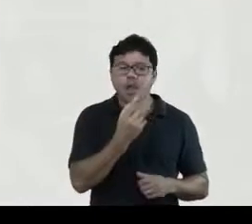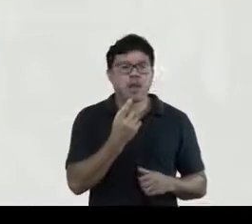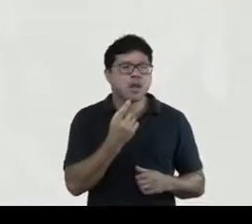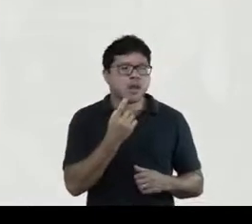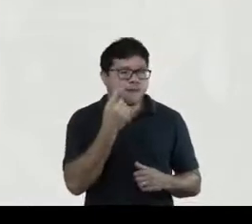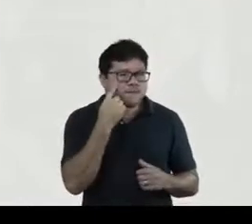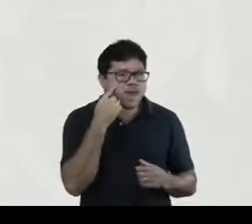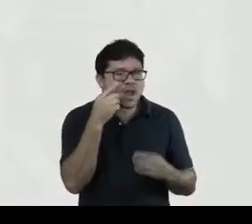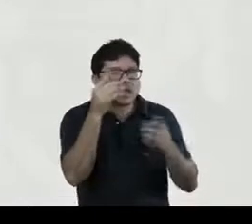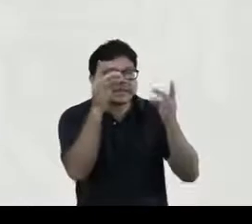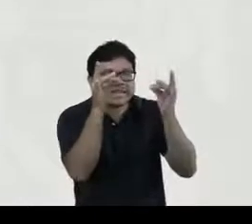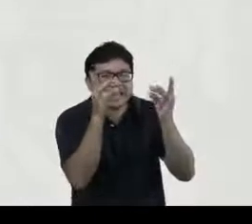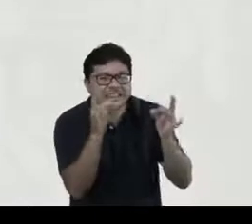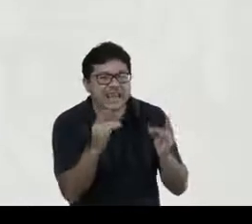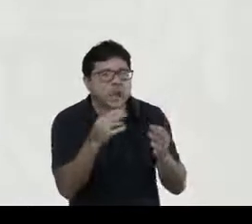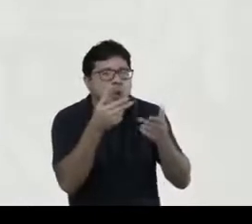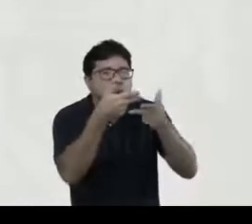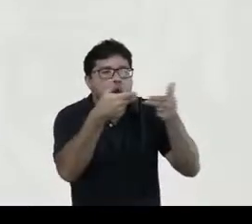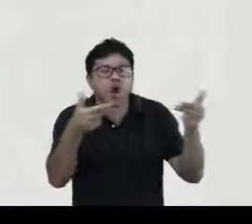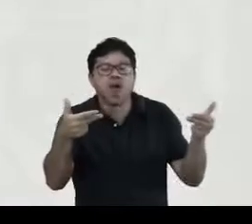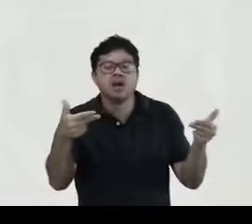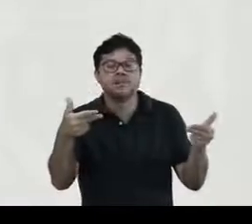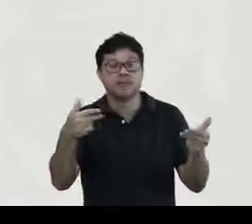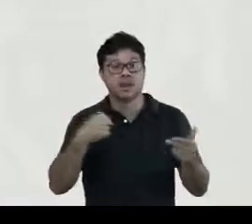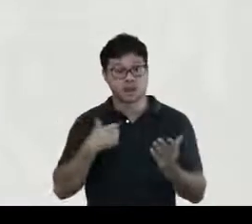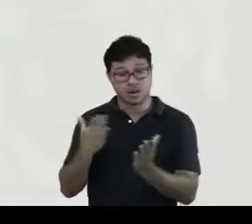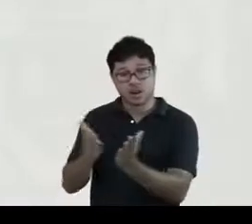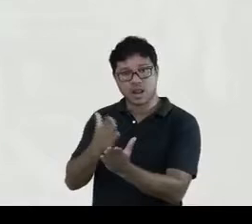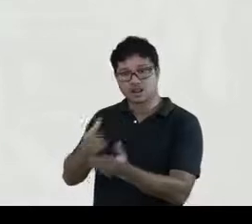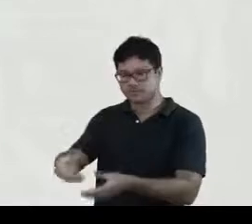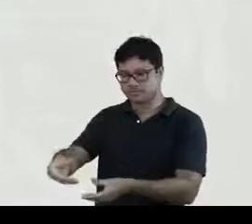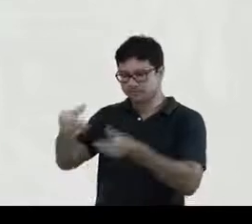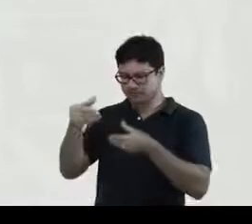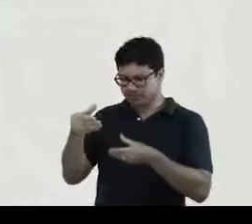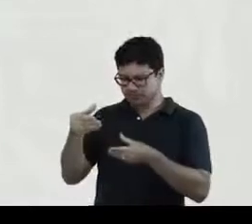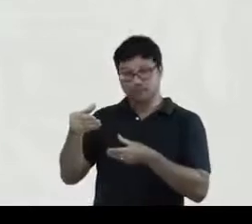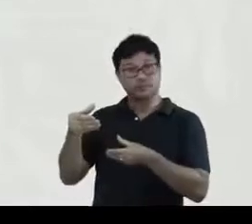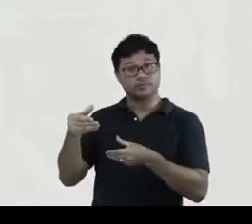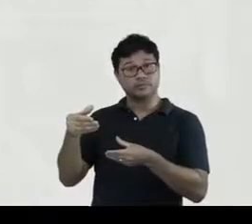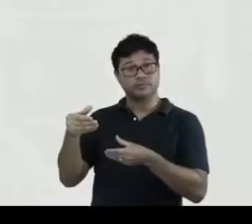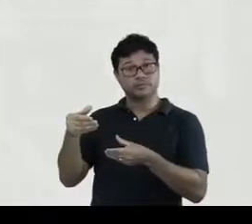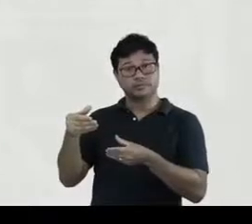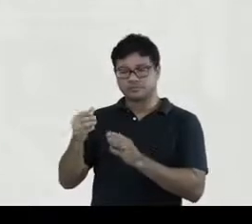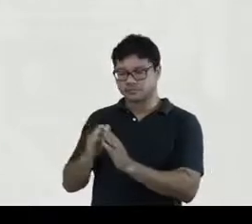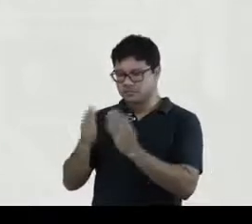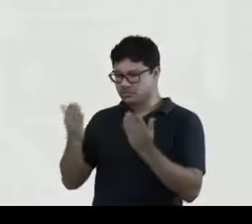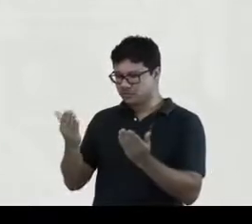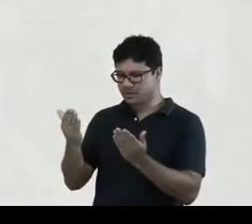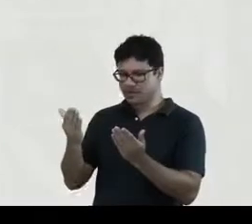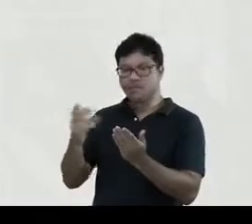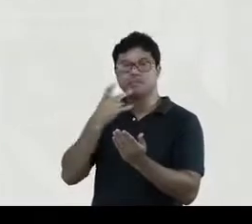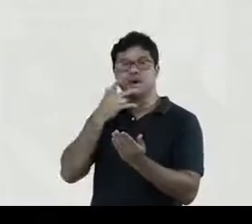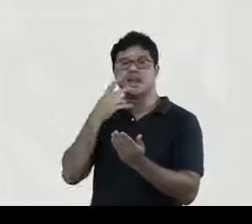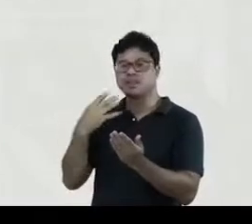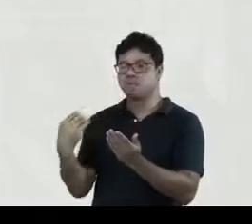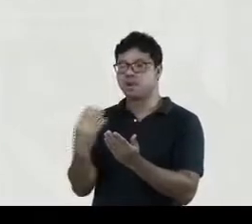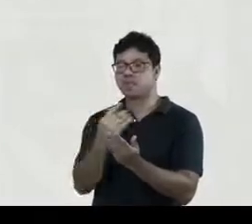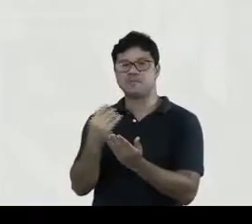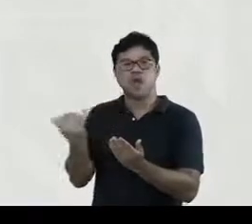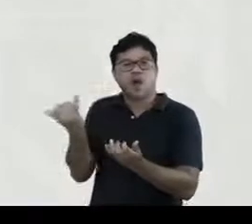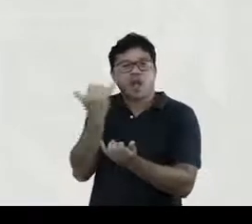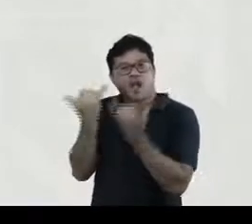E se você pôr um livro para mim, antes mesmo de ser ouver, ele começa a me dizer das coisas. É um pouco isso que funcionou.